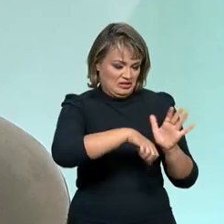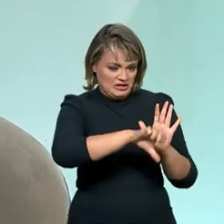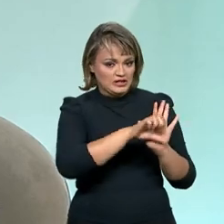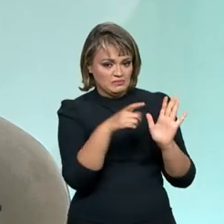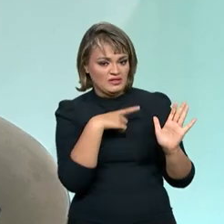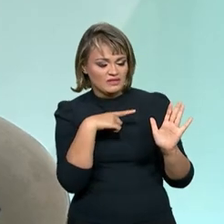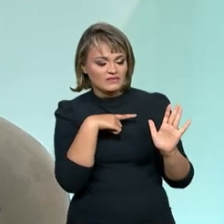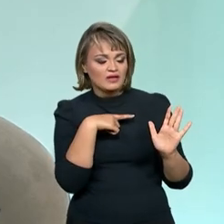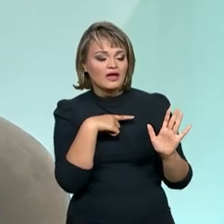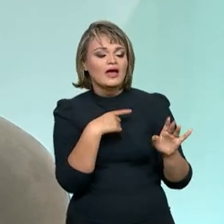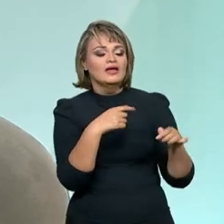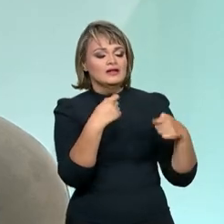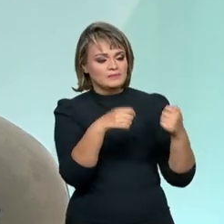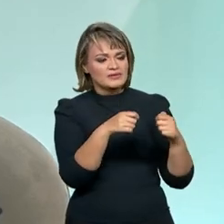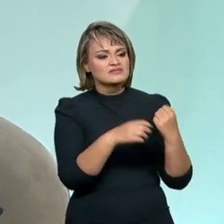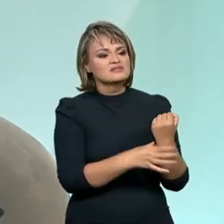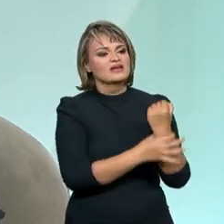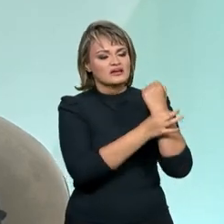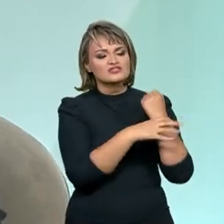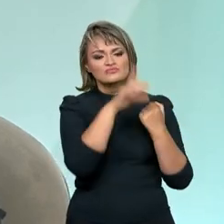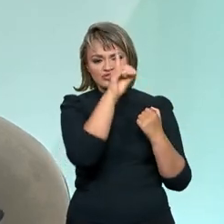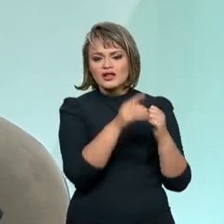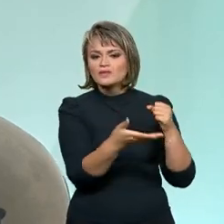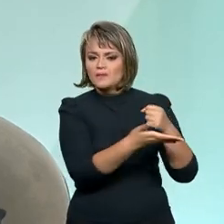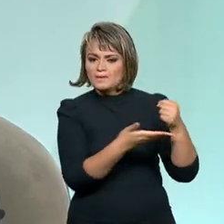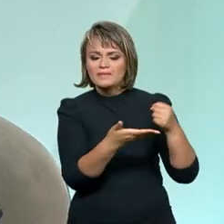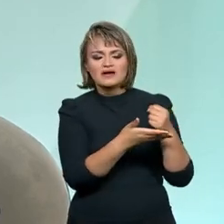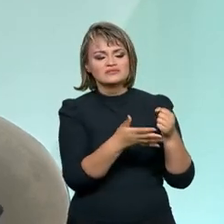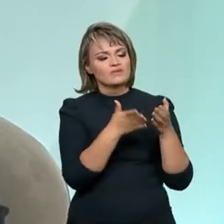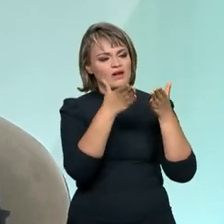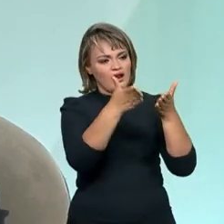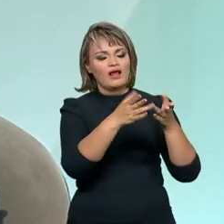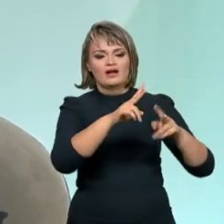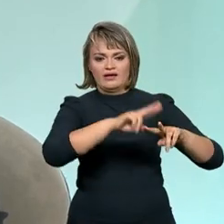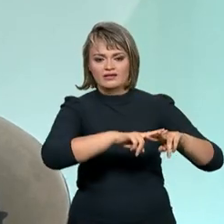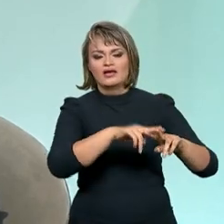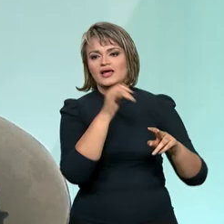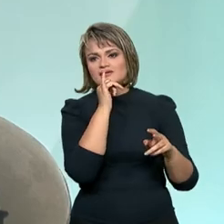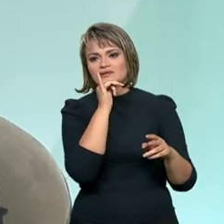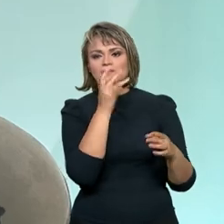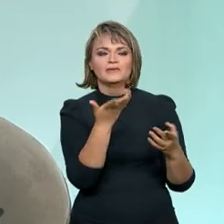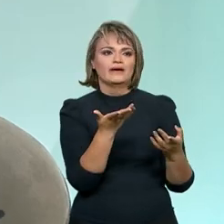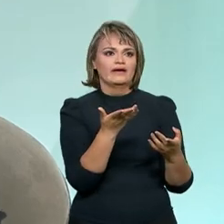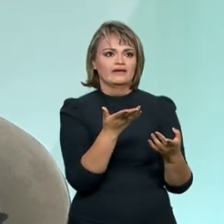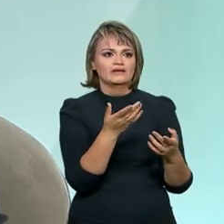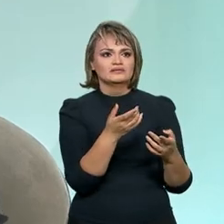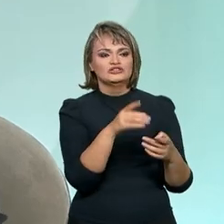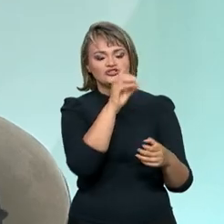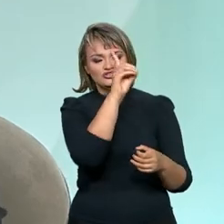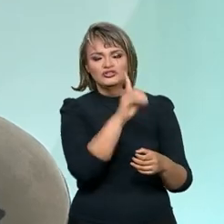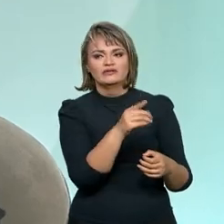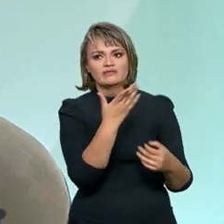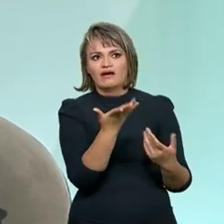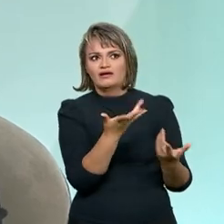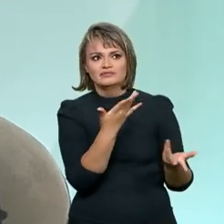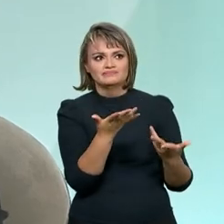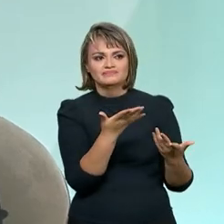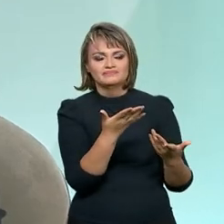por exemplo, ele tenha garantido os seus direitos básicos e fundamentais dentro de um presídio, por exemplo. Ele precisa ser